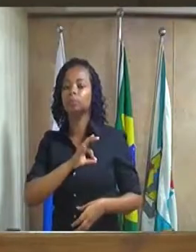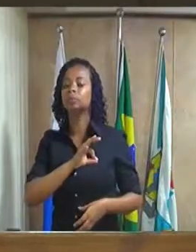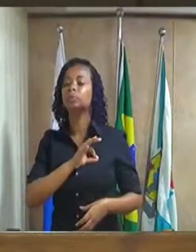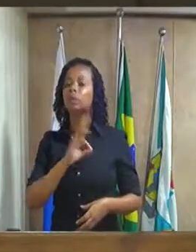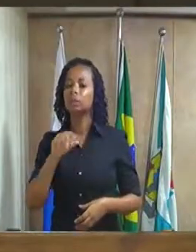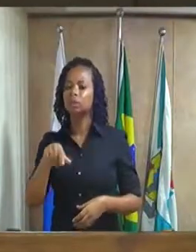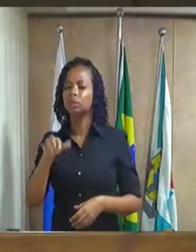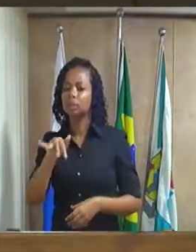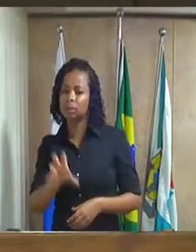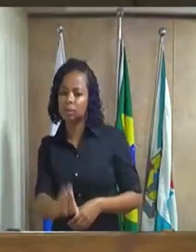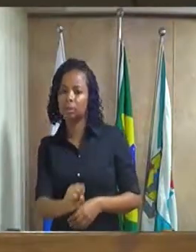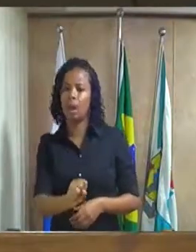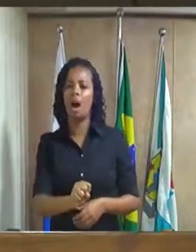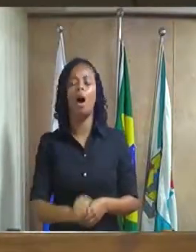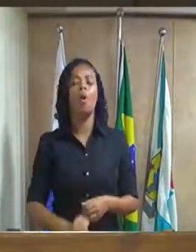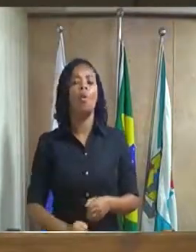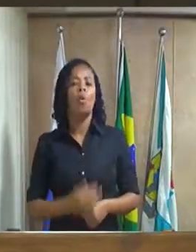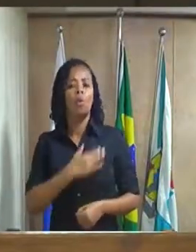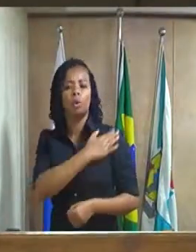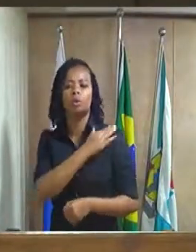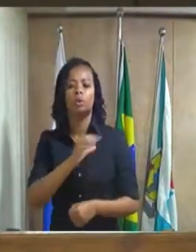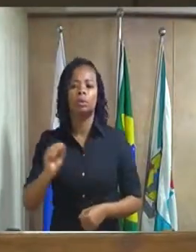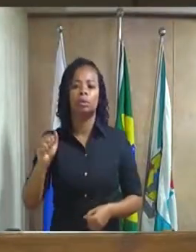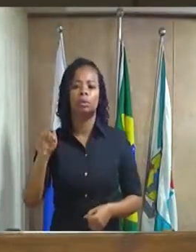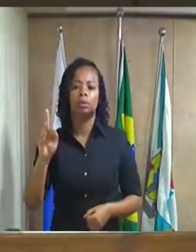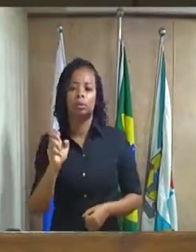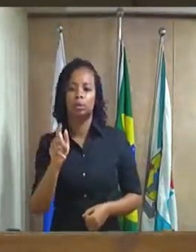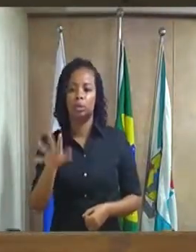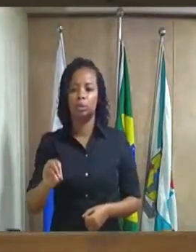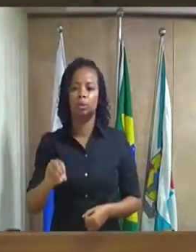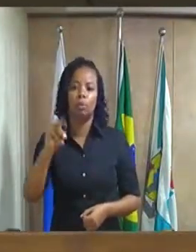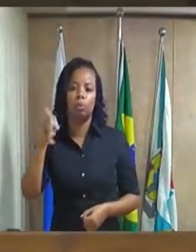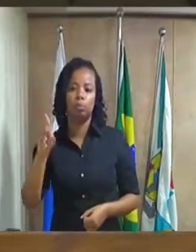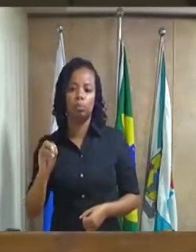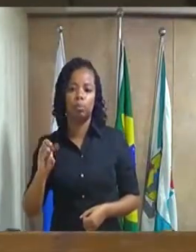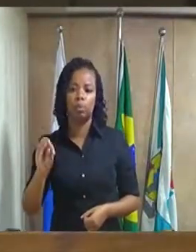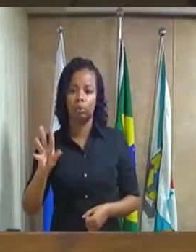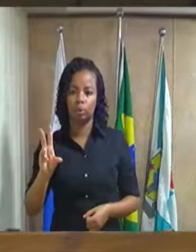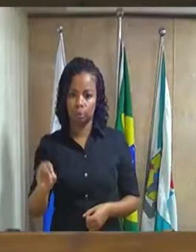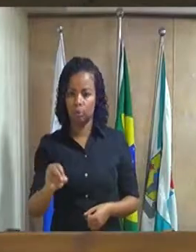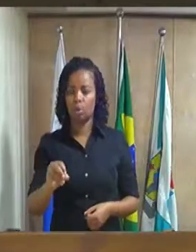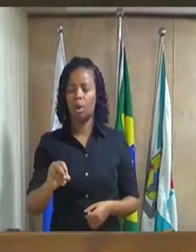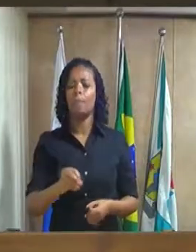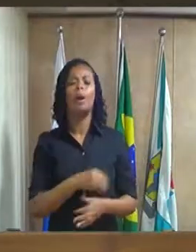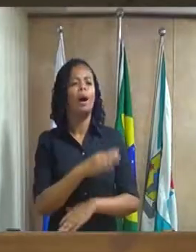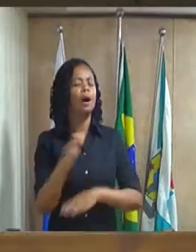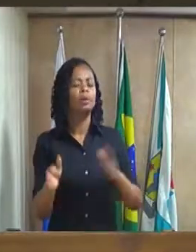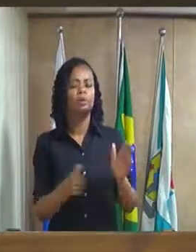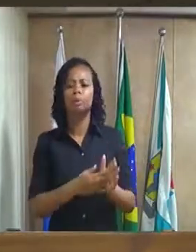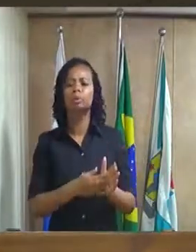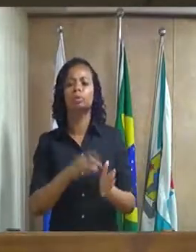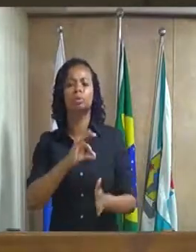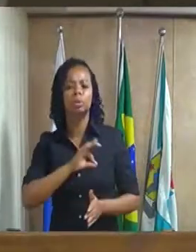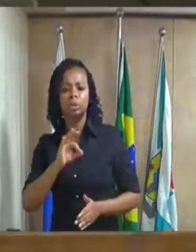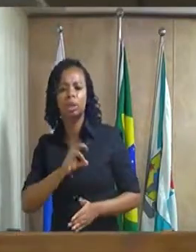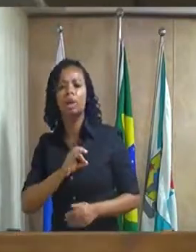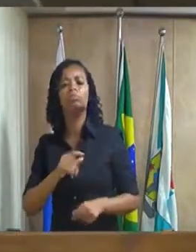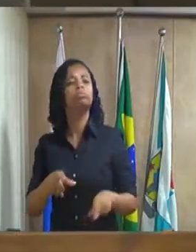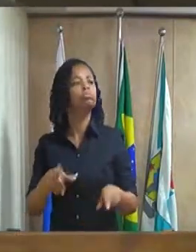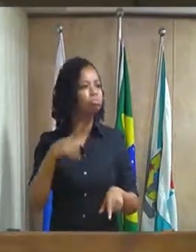a todos os seus oficiais e praça, Nivan. Hoje eu ouvi uma postagem, Arthur Monteiro,